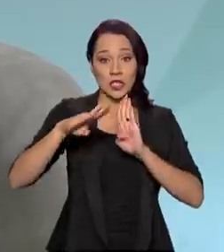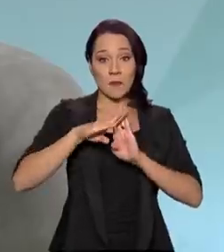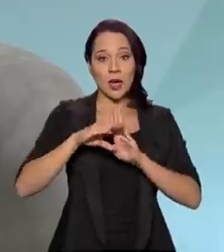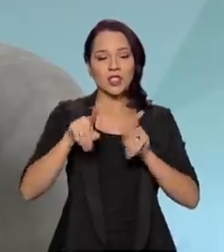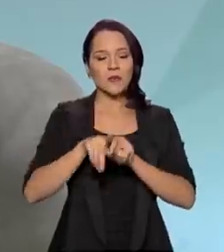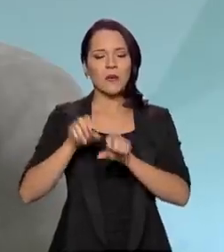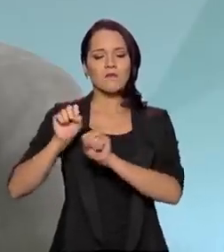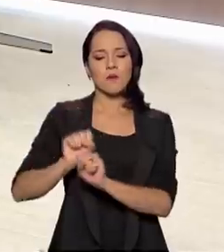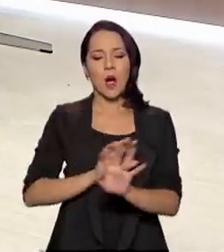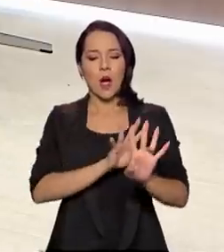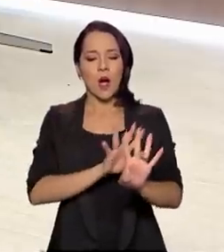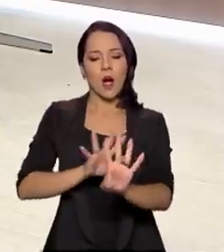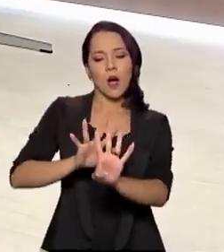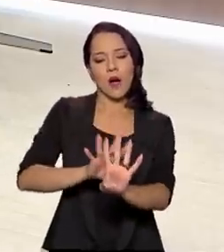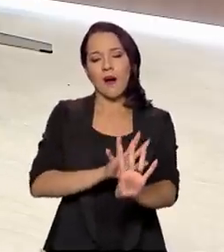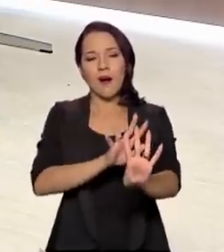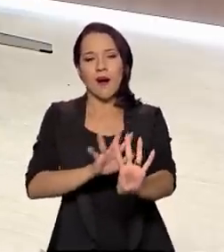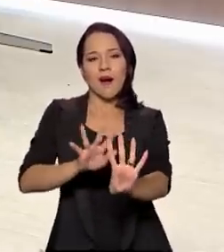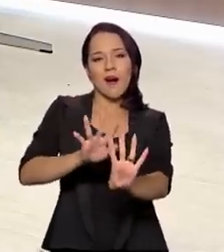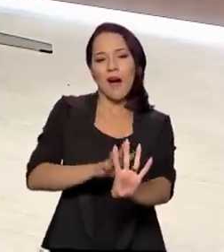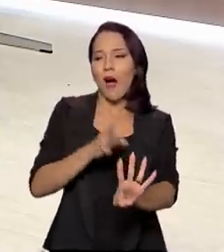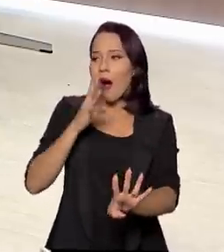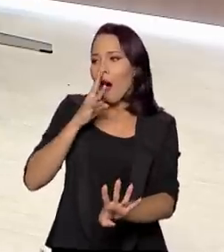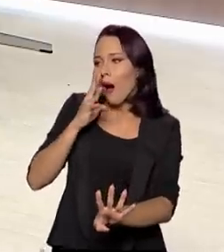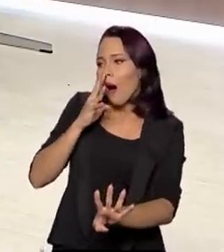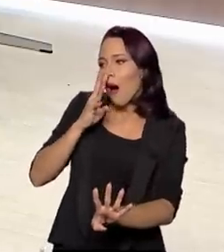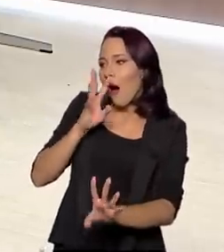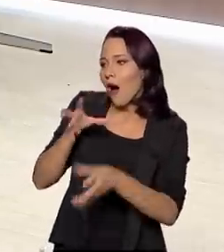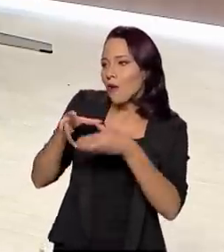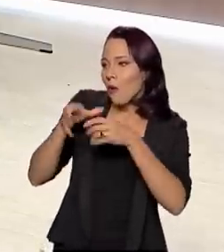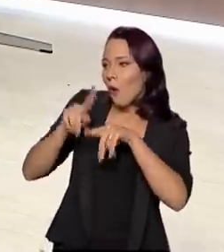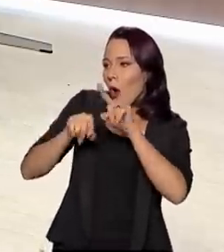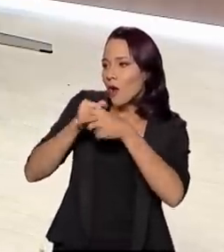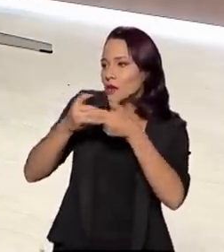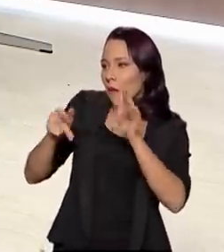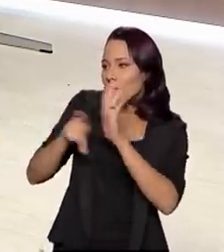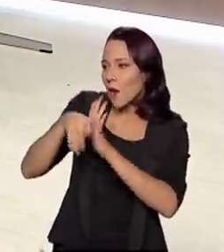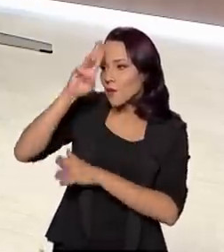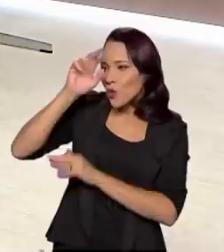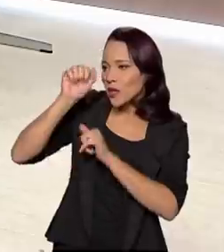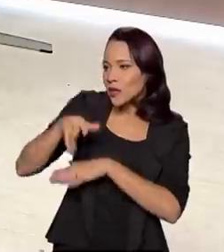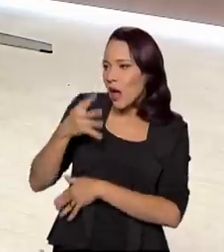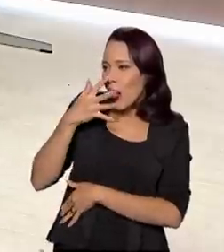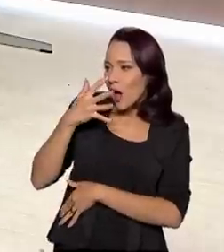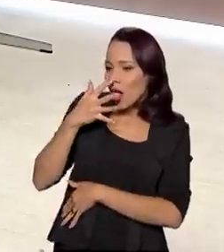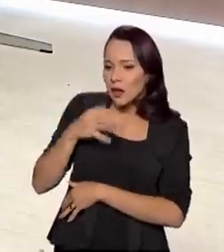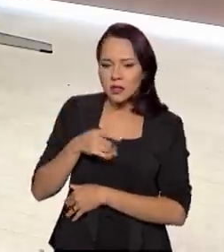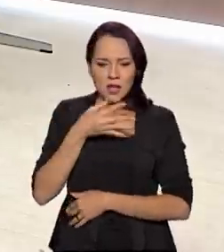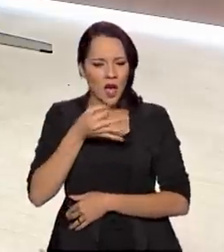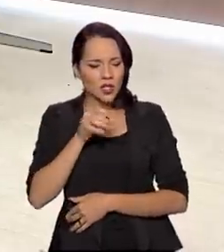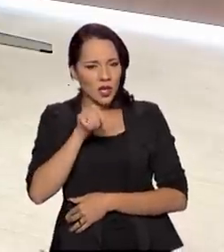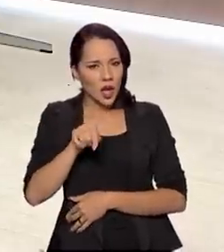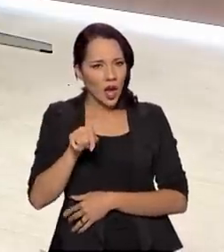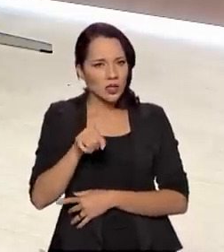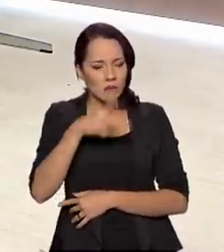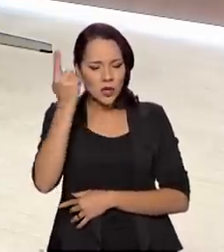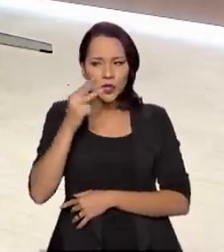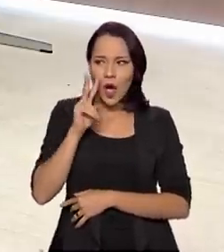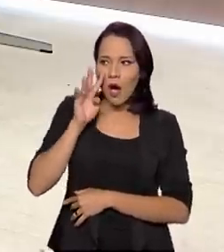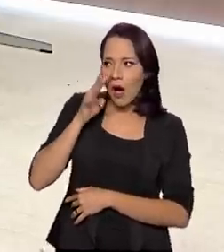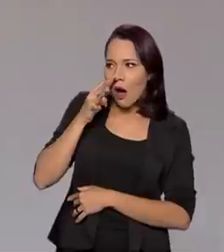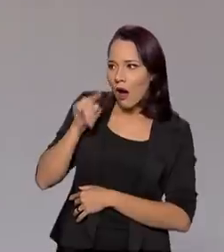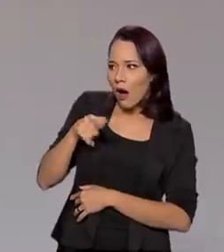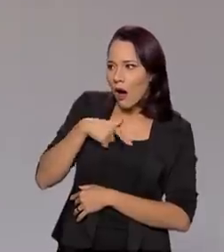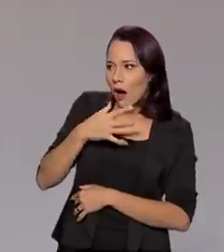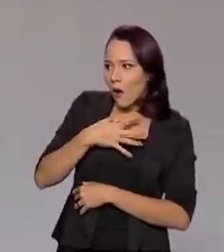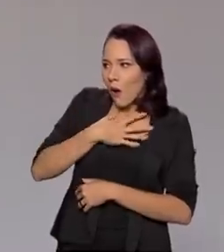o desfile em si, né, os equipamentos militares que são mostrados ali. O senhor considera que essa identificação das pessoas com as